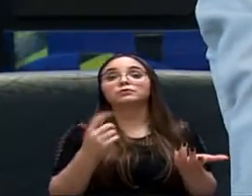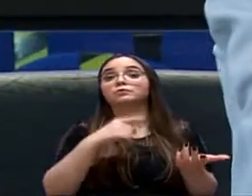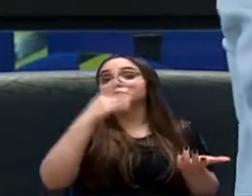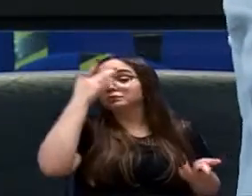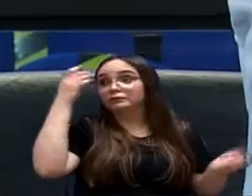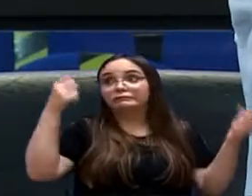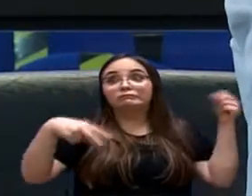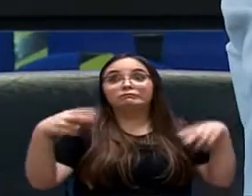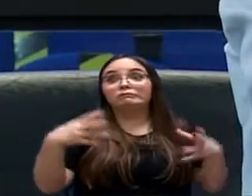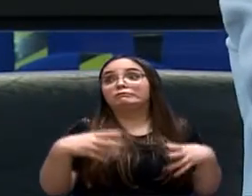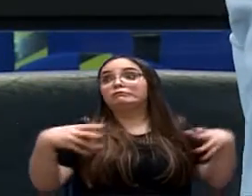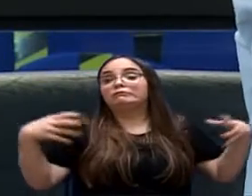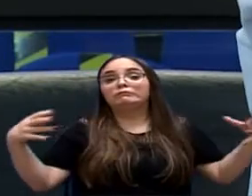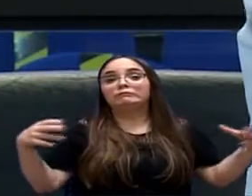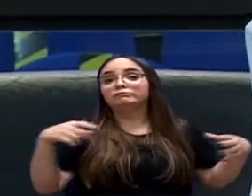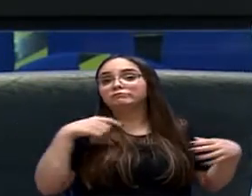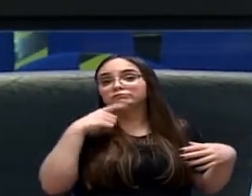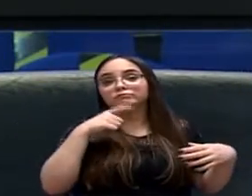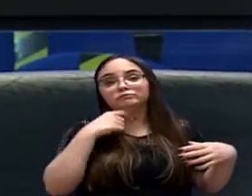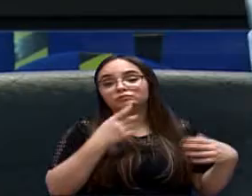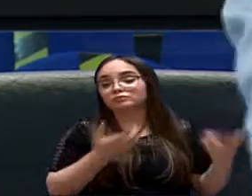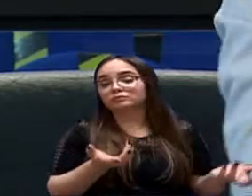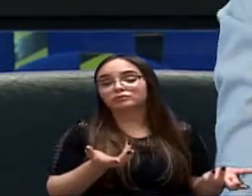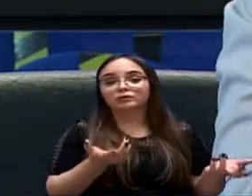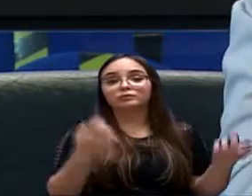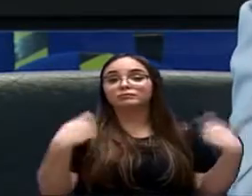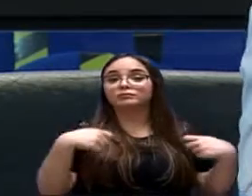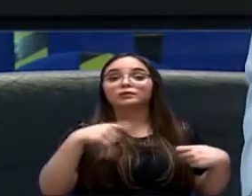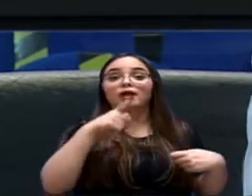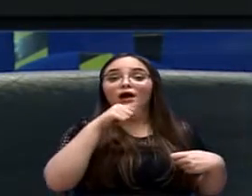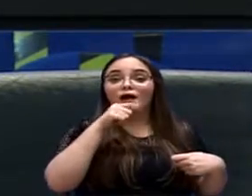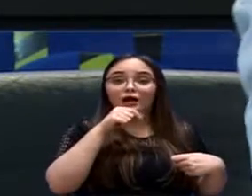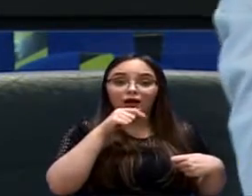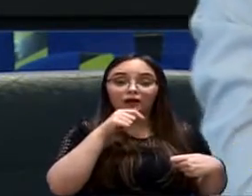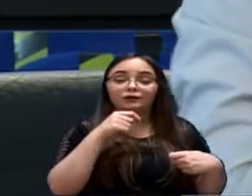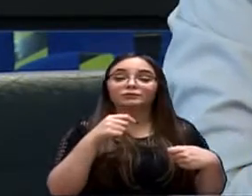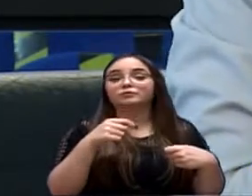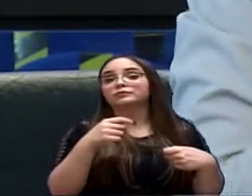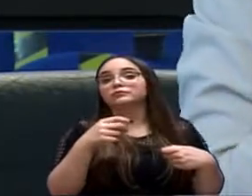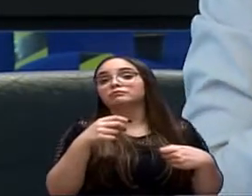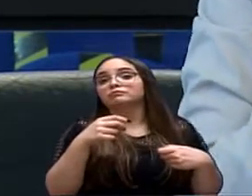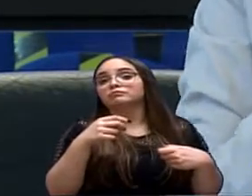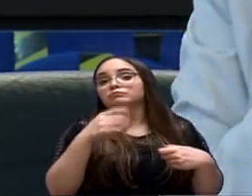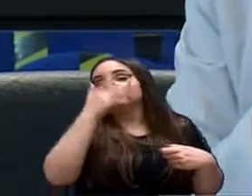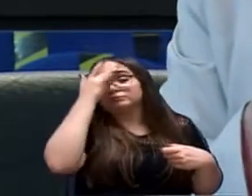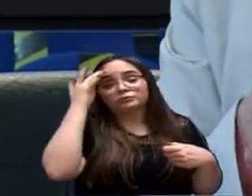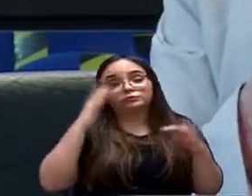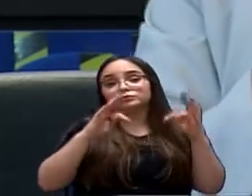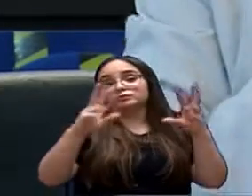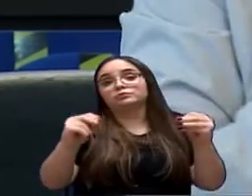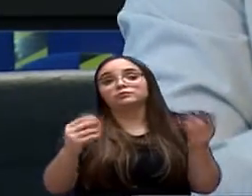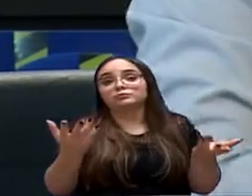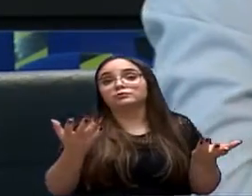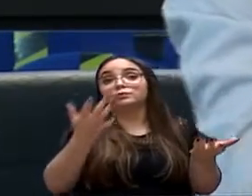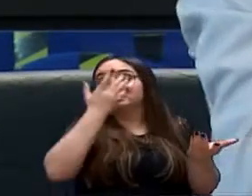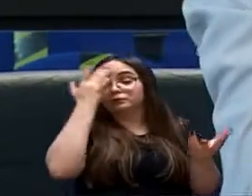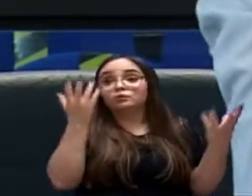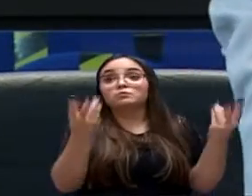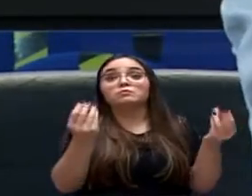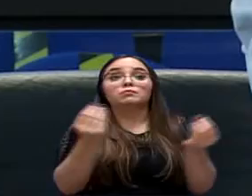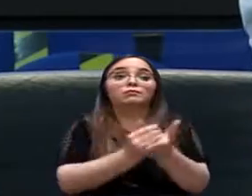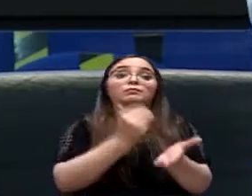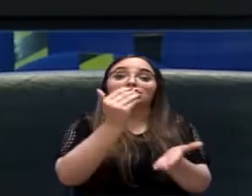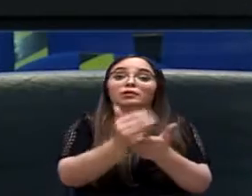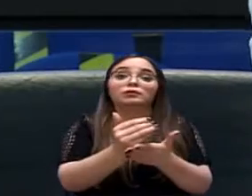A cidade pode crescer mais do que ela tem de água para sustentar indústrias, empresas, comércio e habitantes?